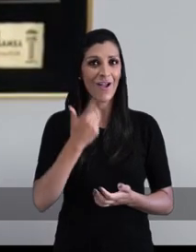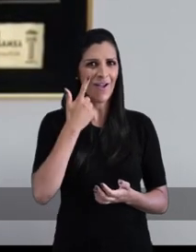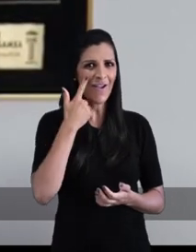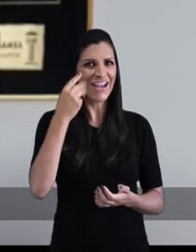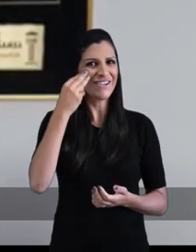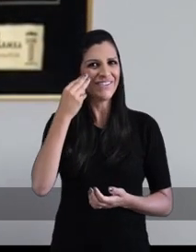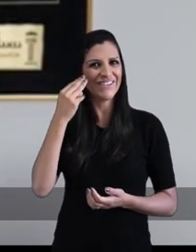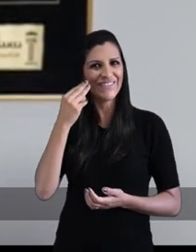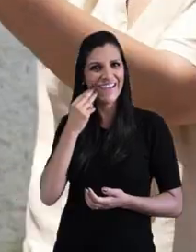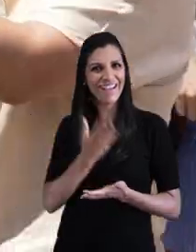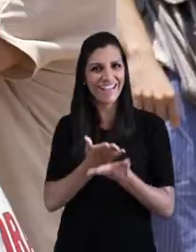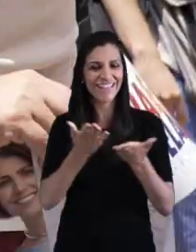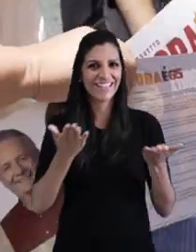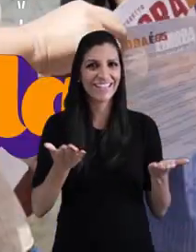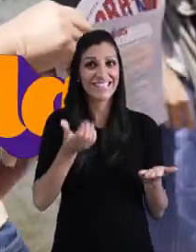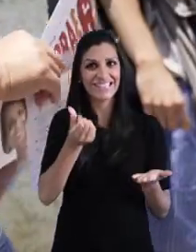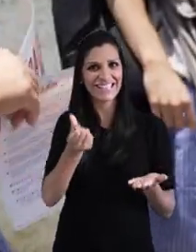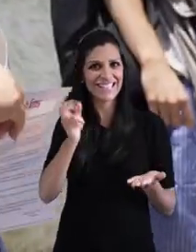65!